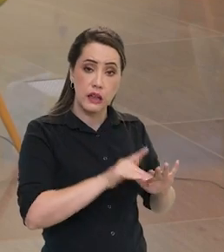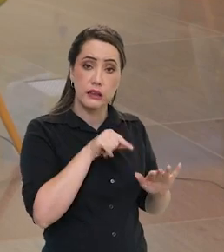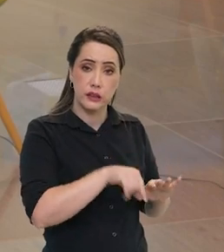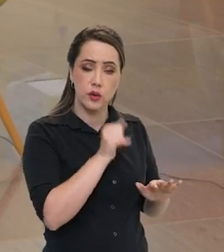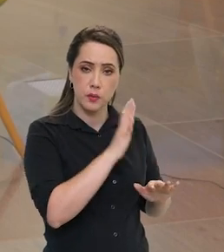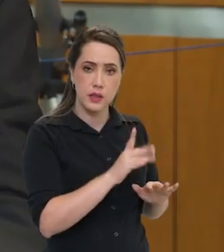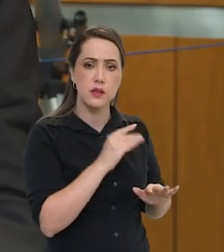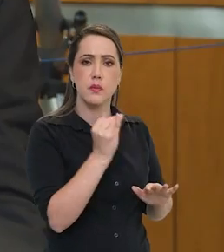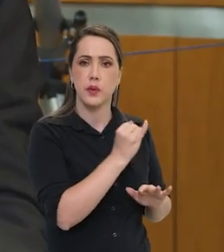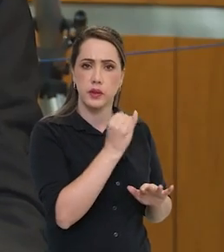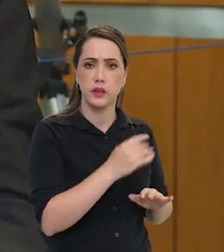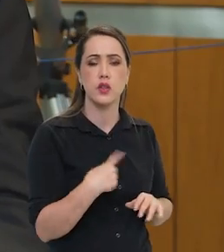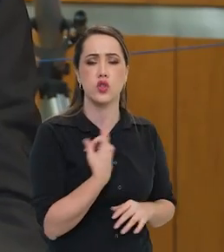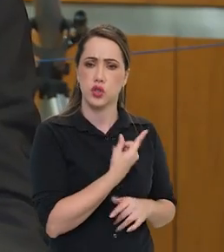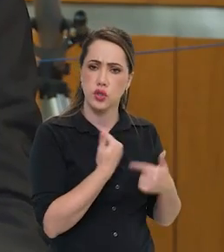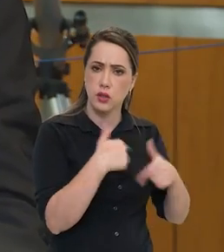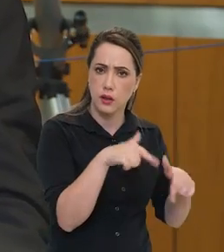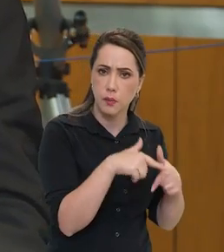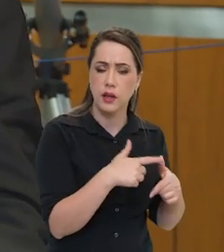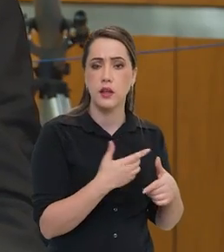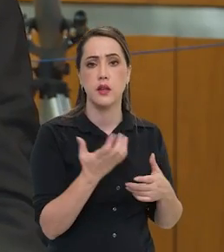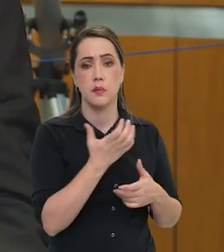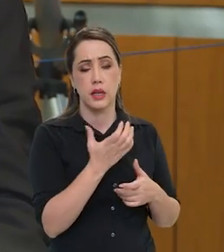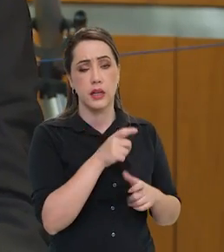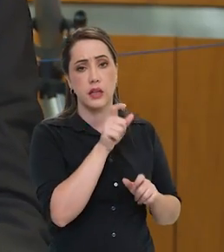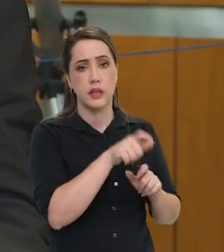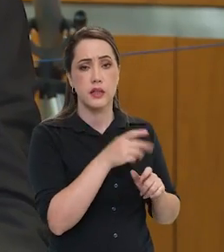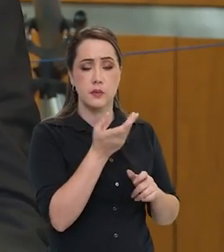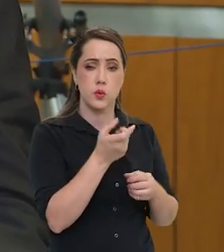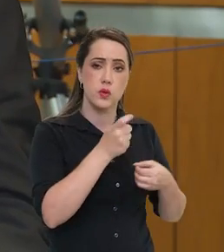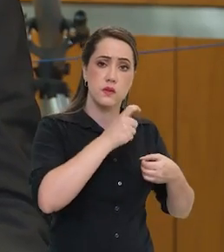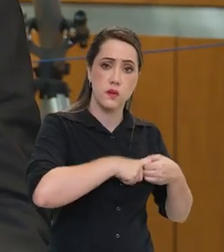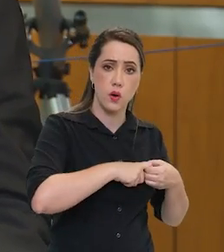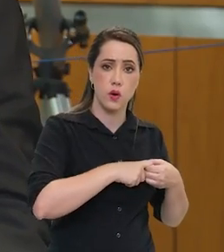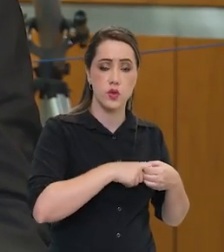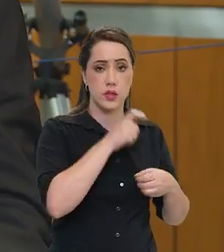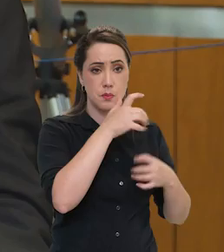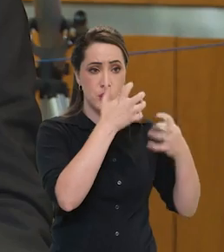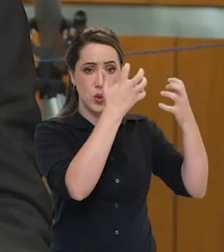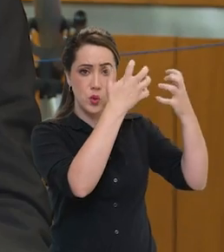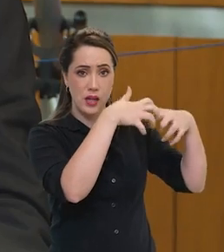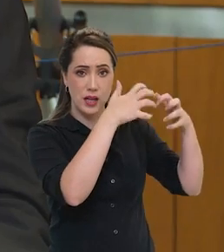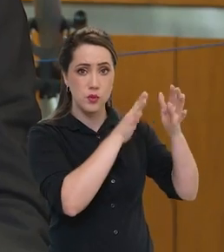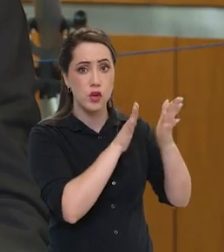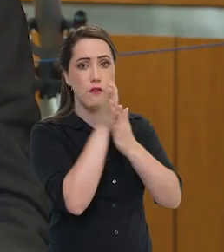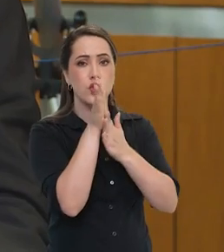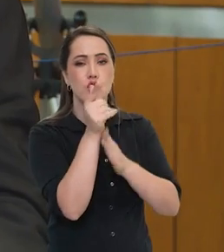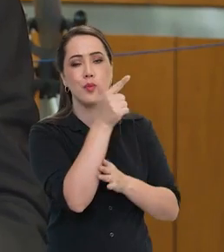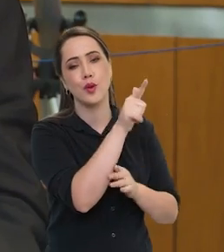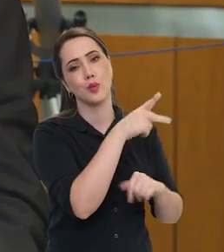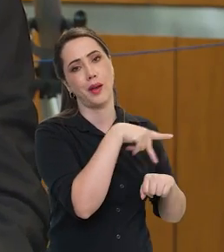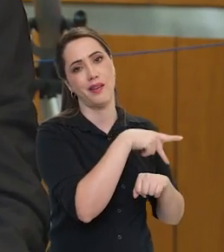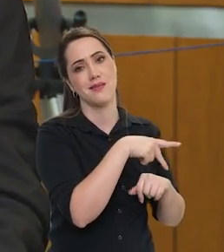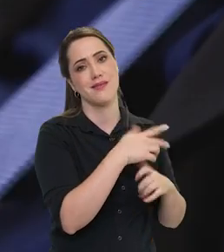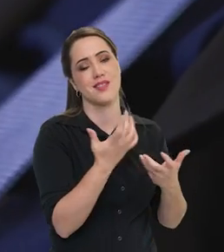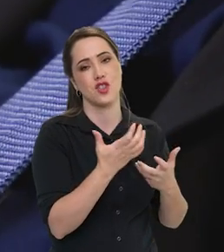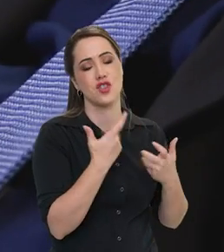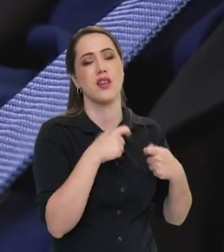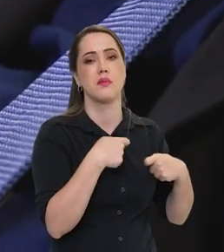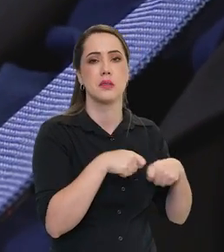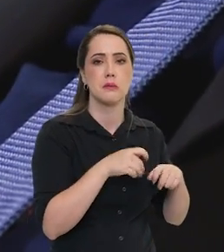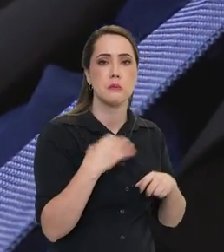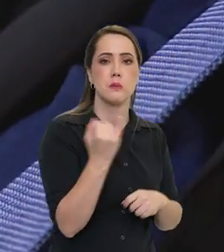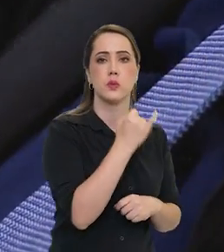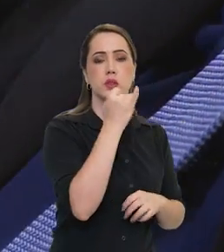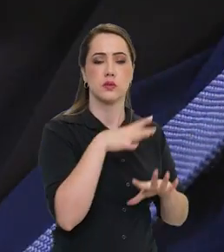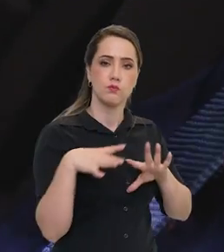está trabalhando nisso. trabalhando, inclusive, para tentar trazer de volta os cérebros que fugiram. Isso é muito importante. Então isso depende de